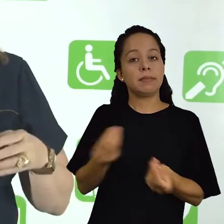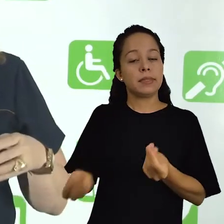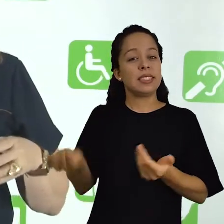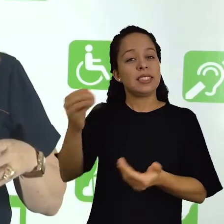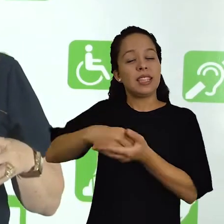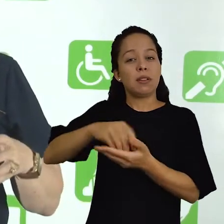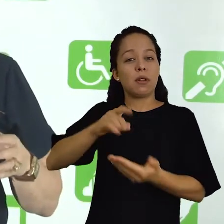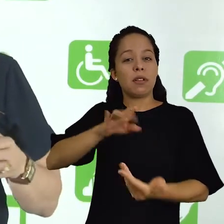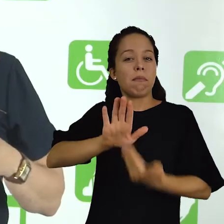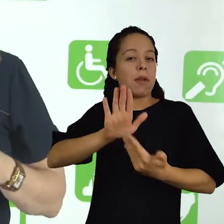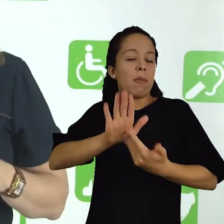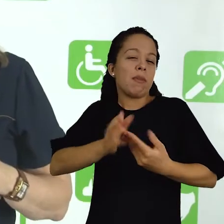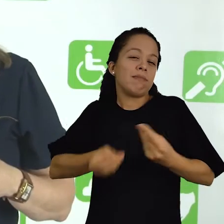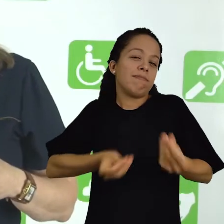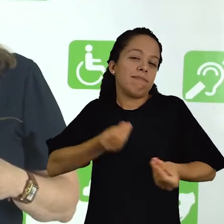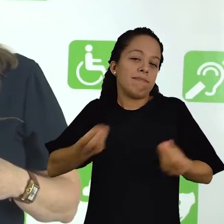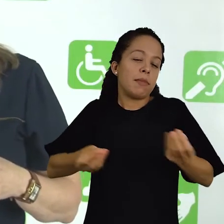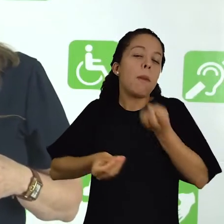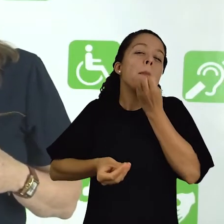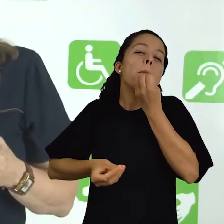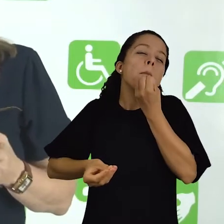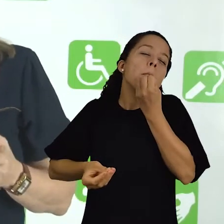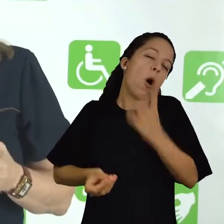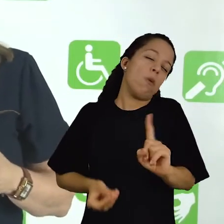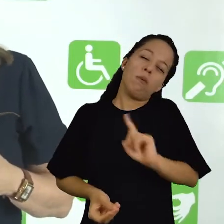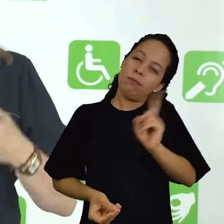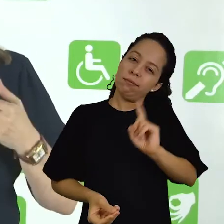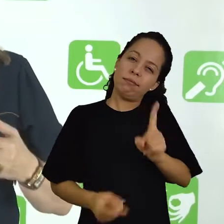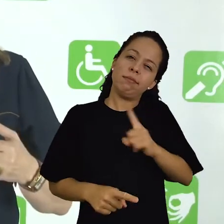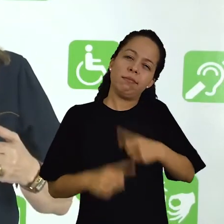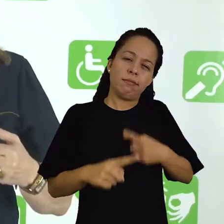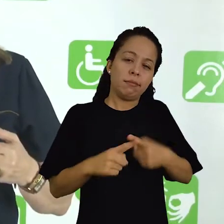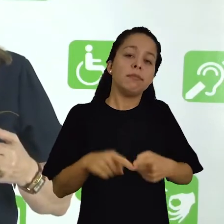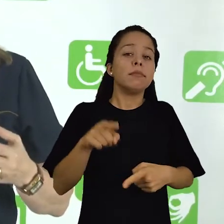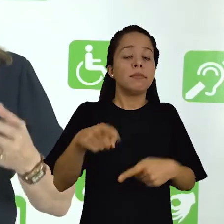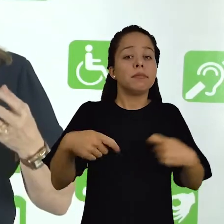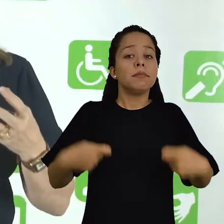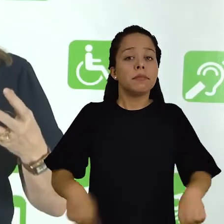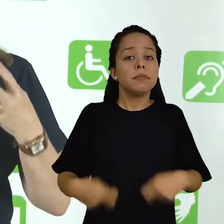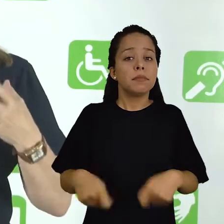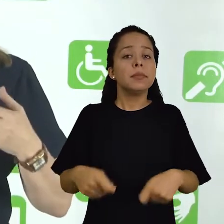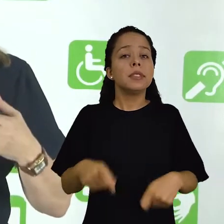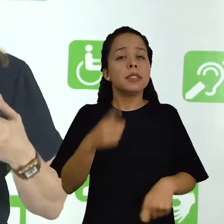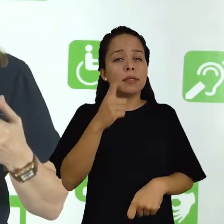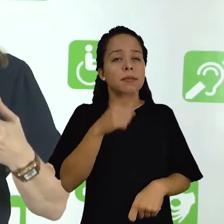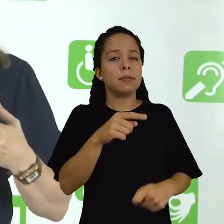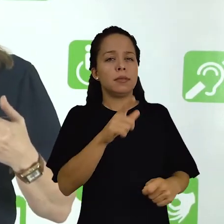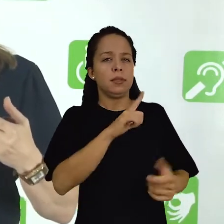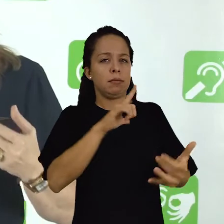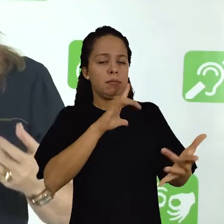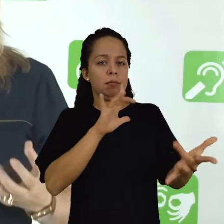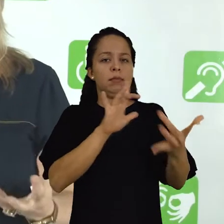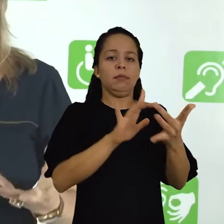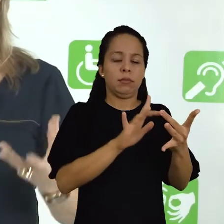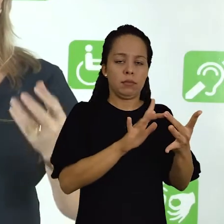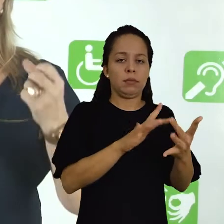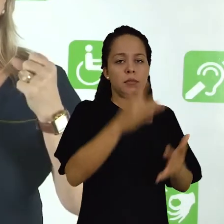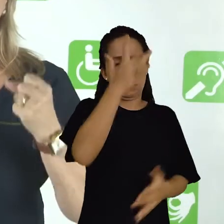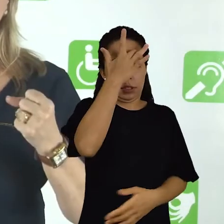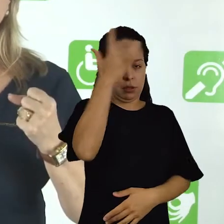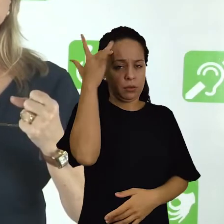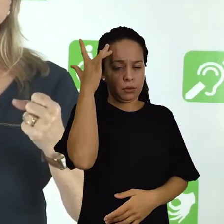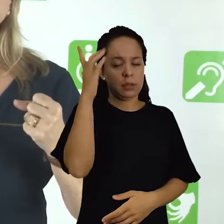muito indicadas. Não é uma boa opção, porque você tem acesso